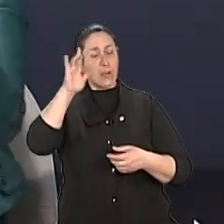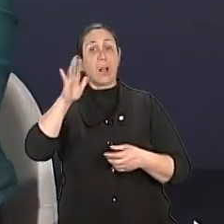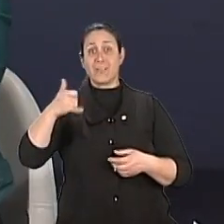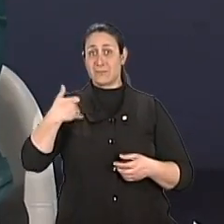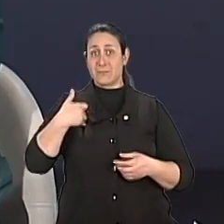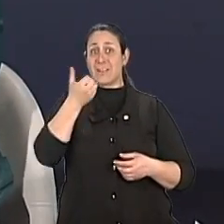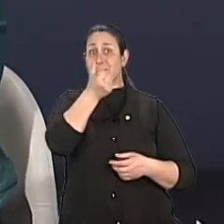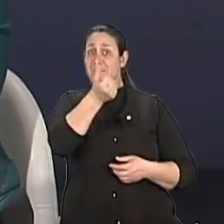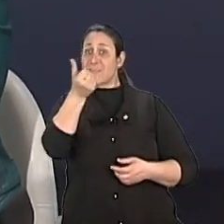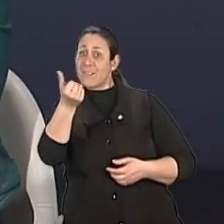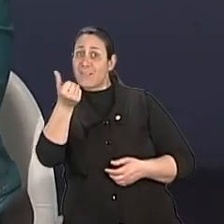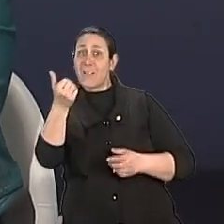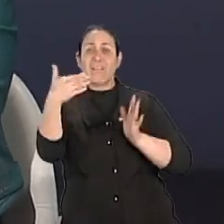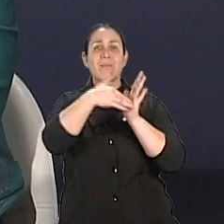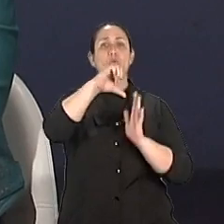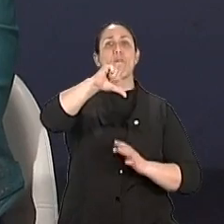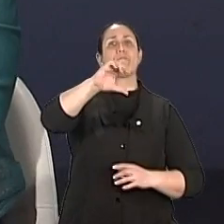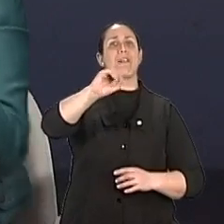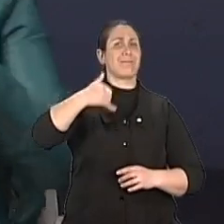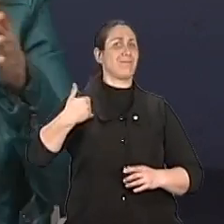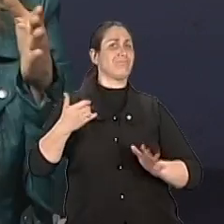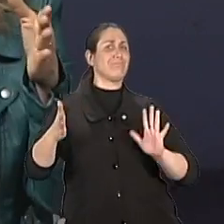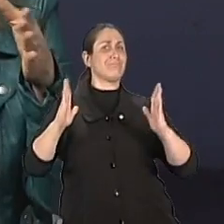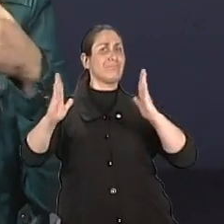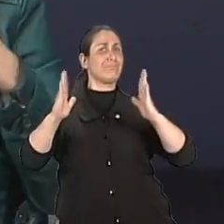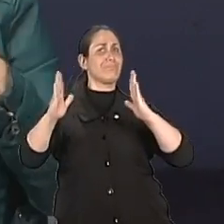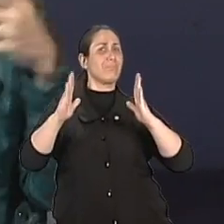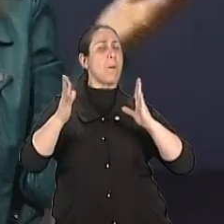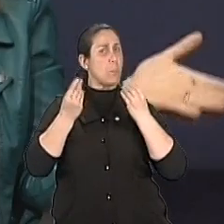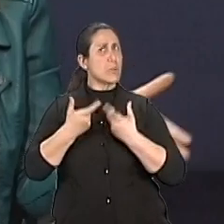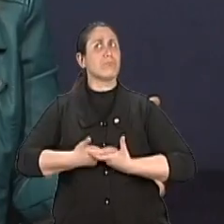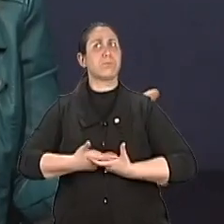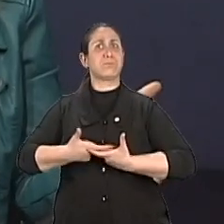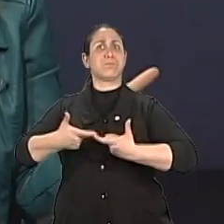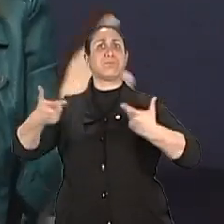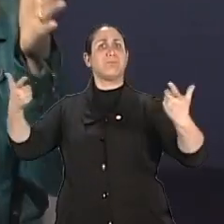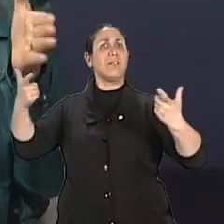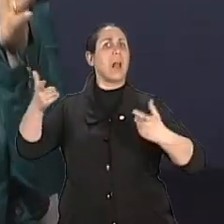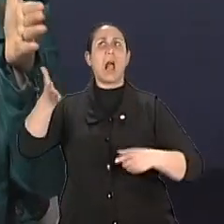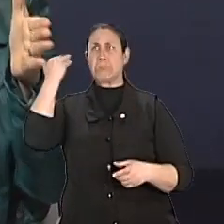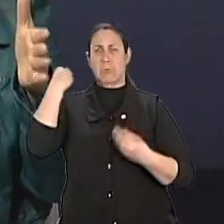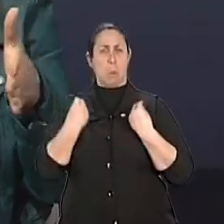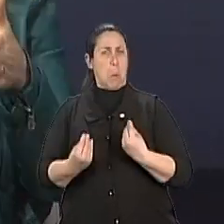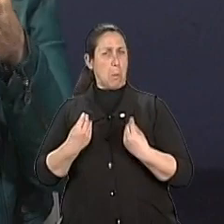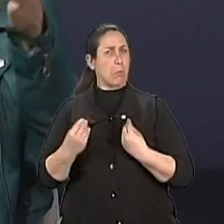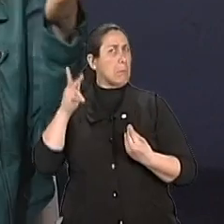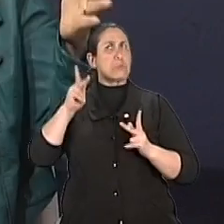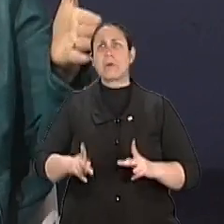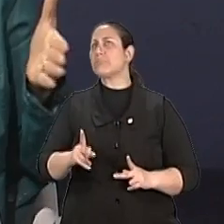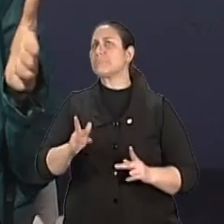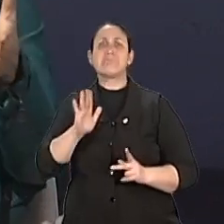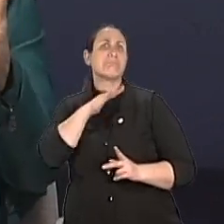para 90 anos de idade. Então, assim, até então isso não se falava. Como viver esses